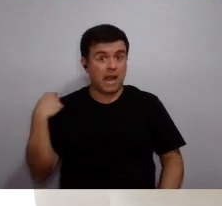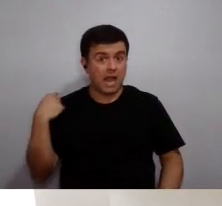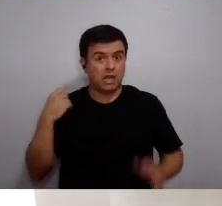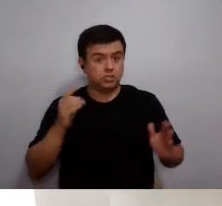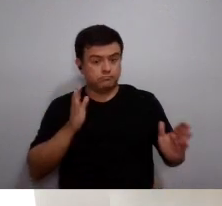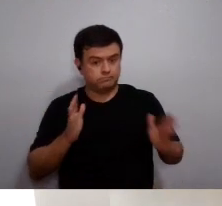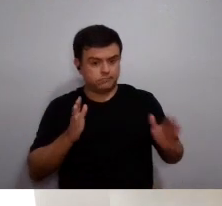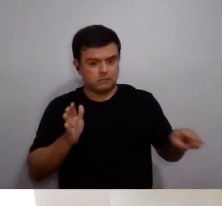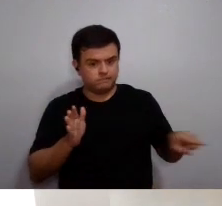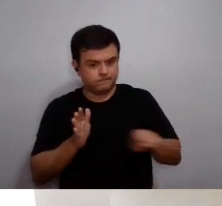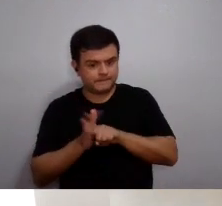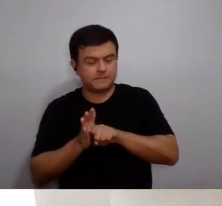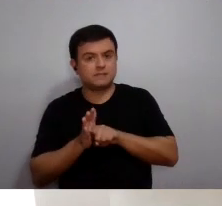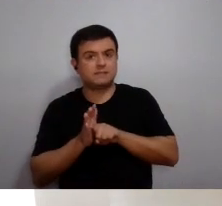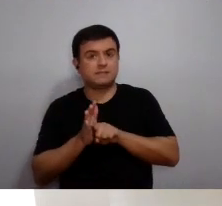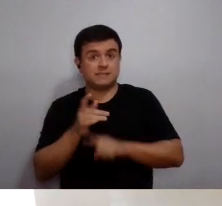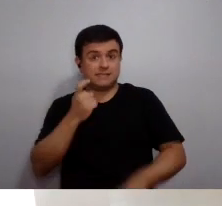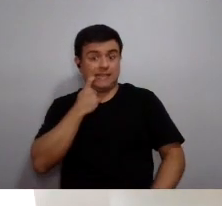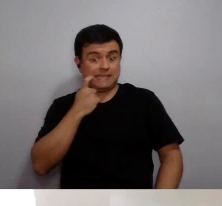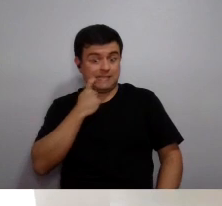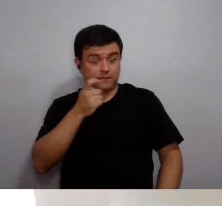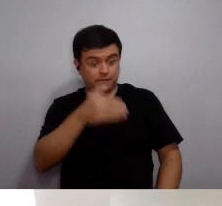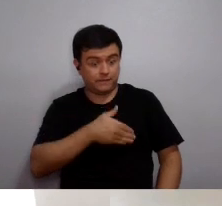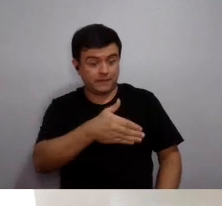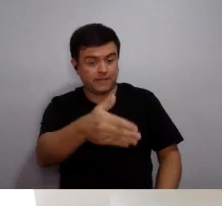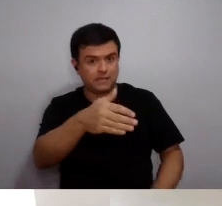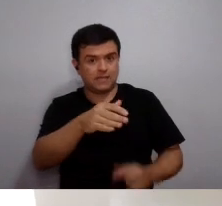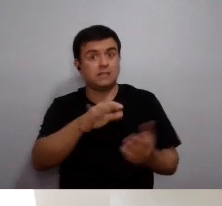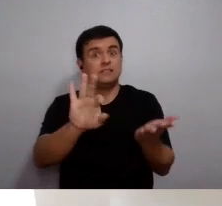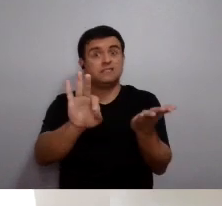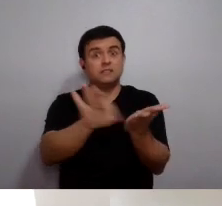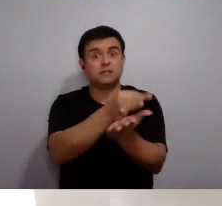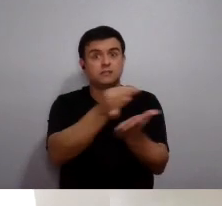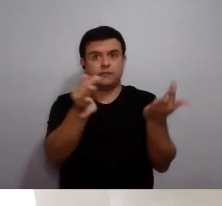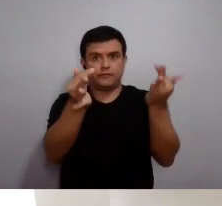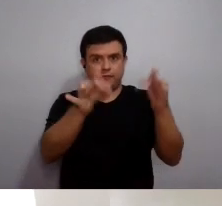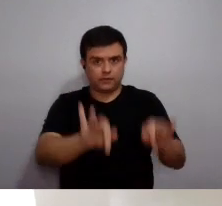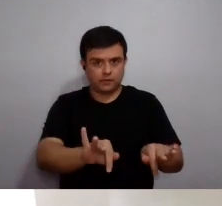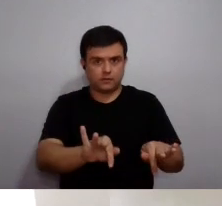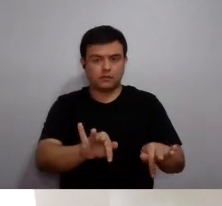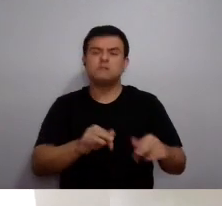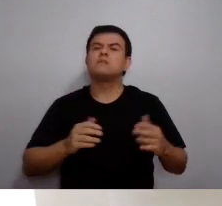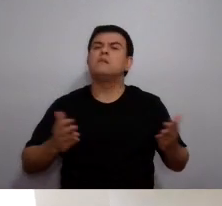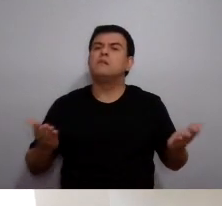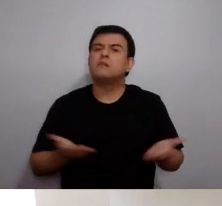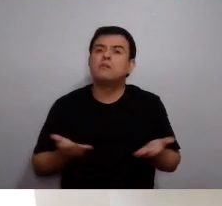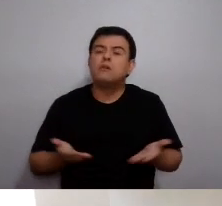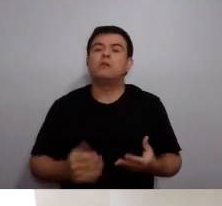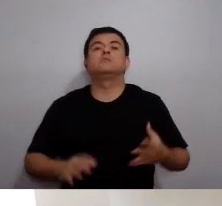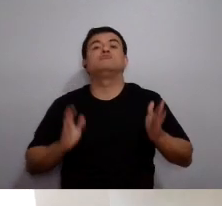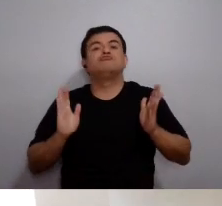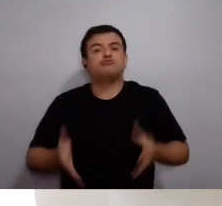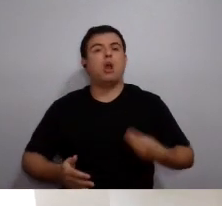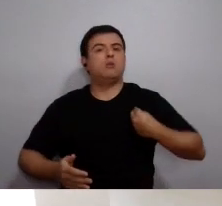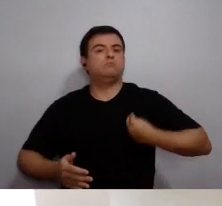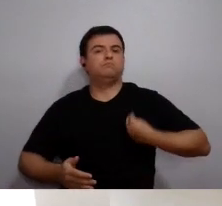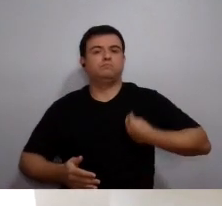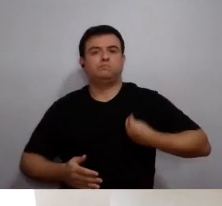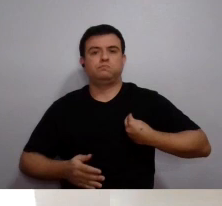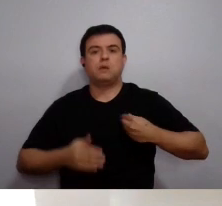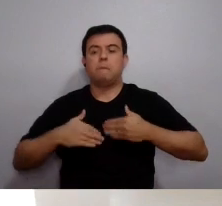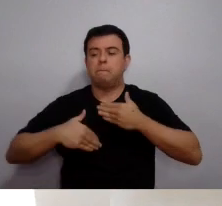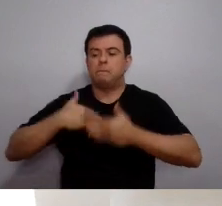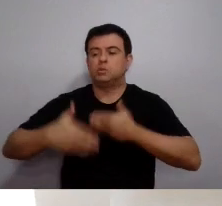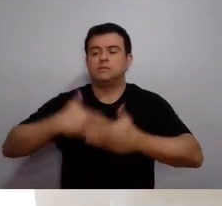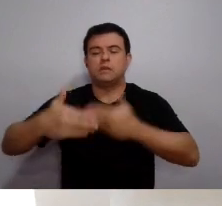terminado o prazo na sexta-feira, o prazo de inscrição, nós estamos, então, já